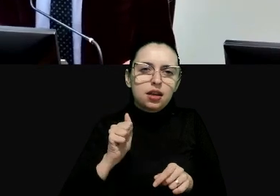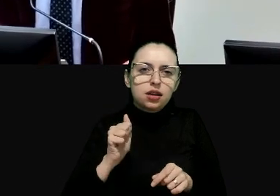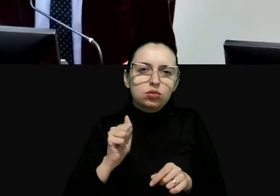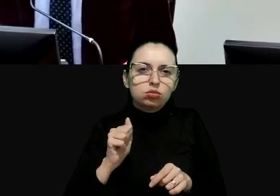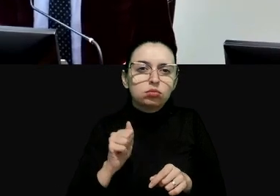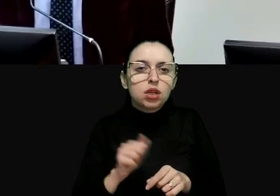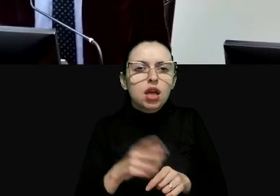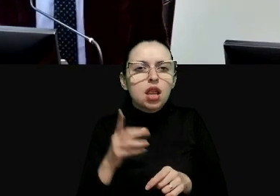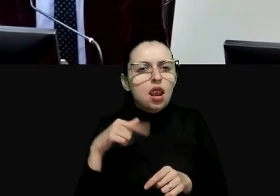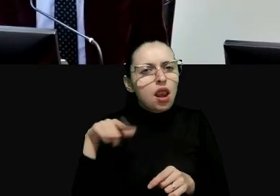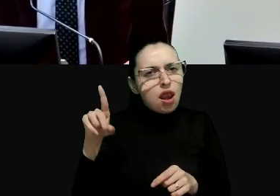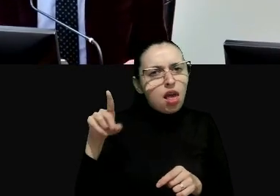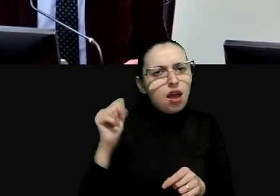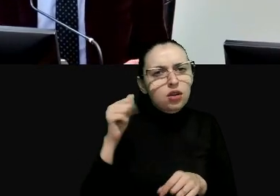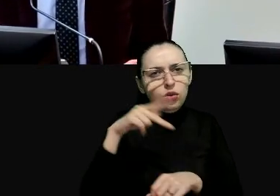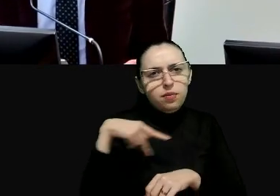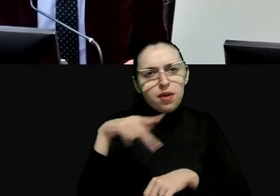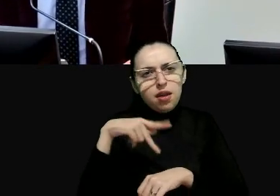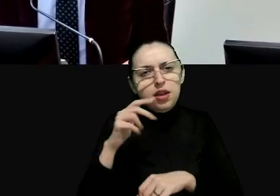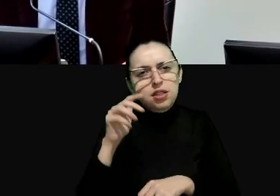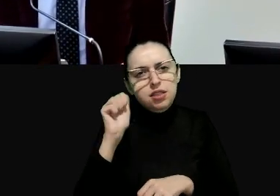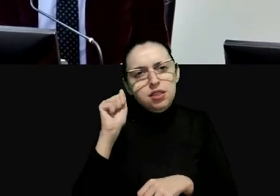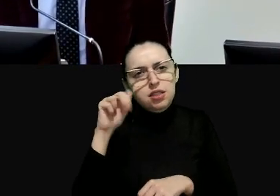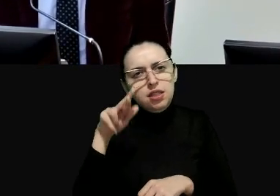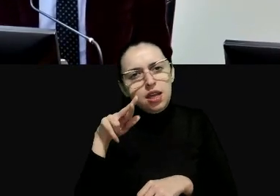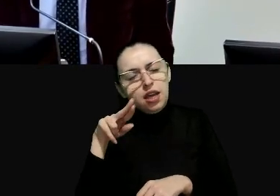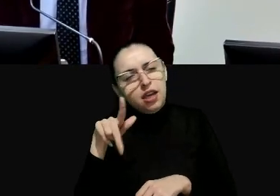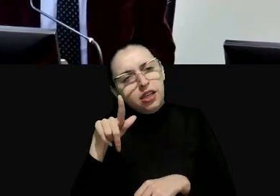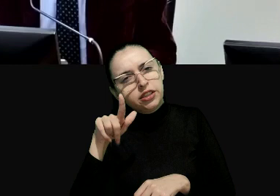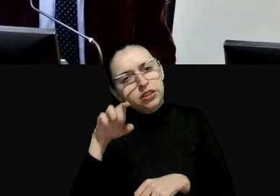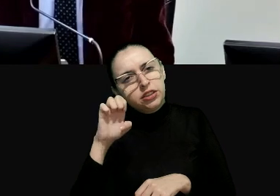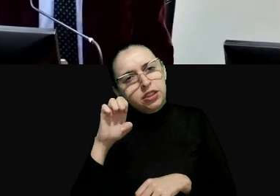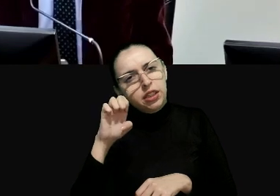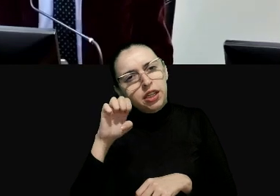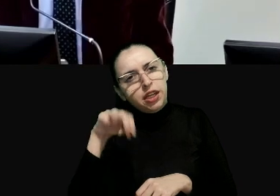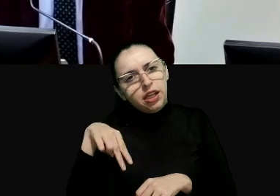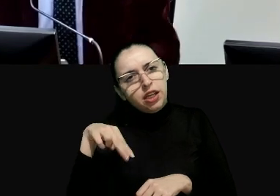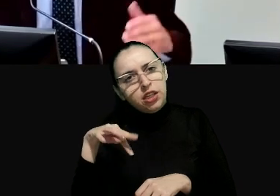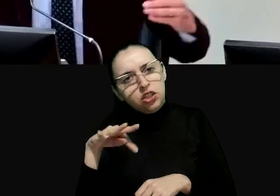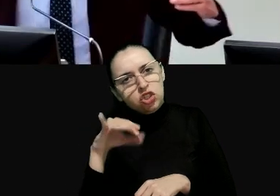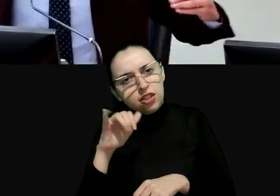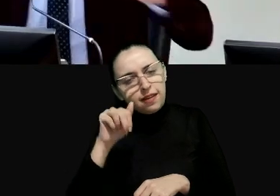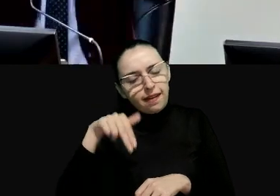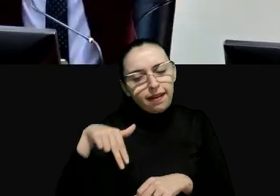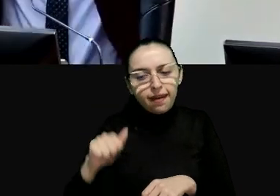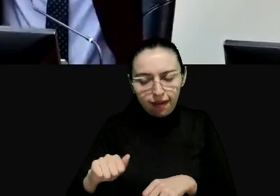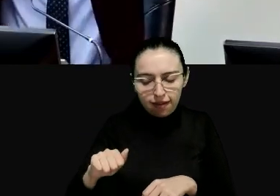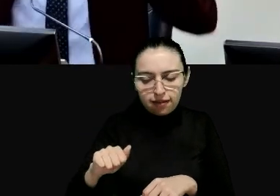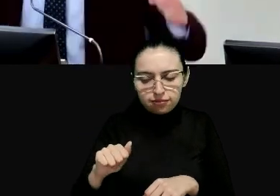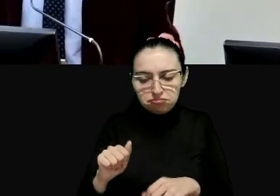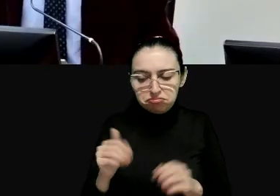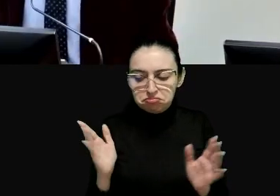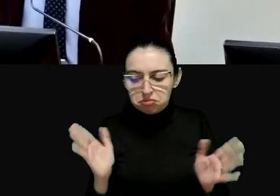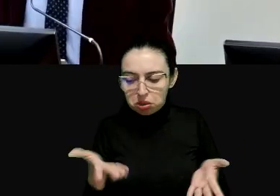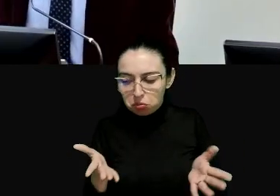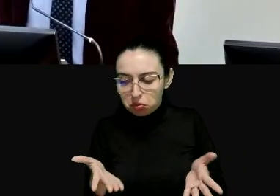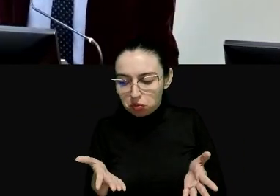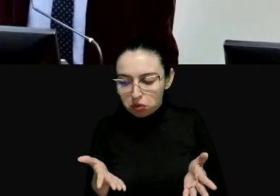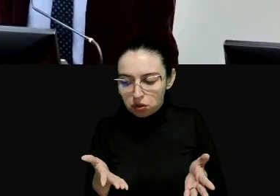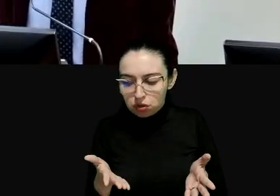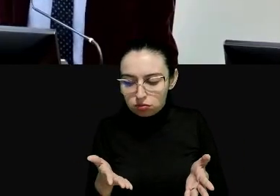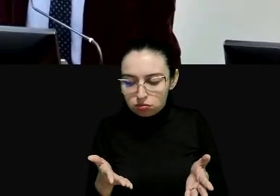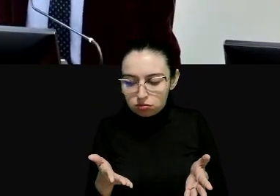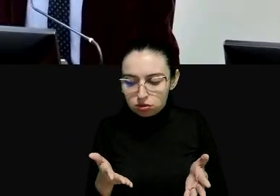suprema da Argentina no caso da corte pontevecchia e todo mundo dizia esse é o momento da